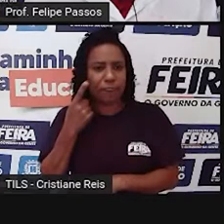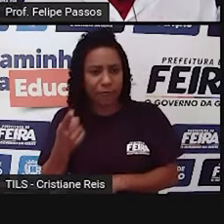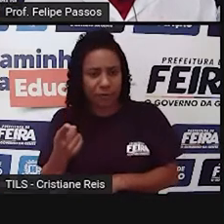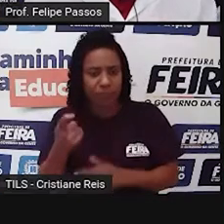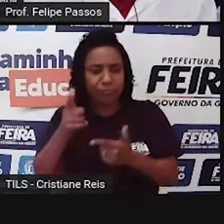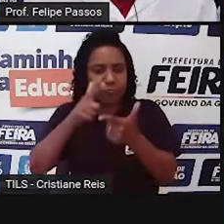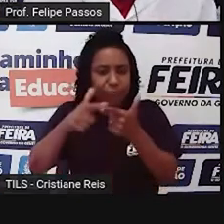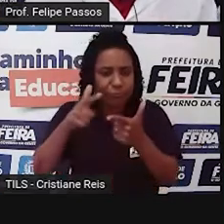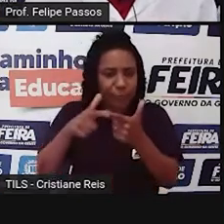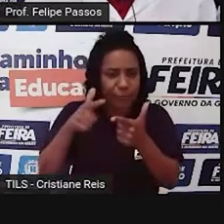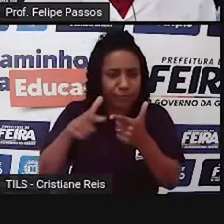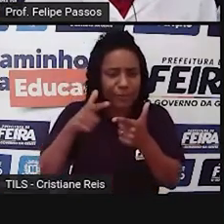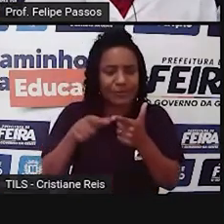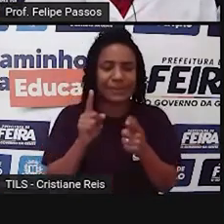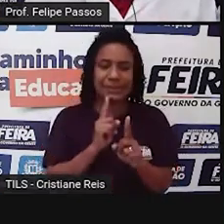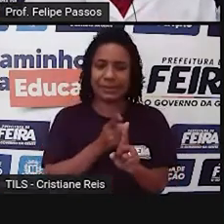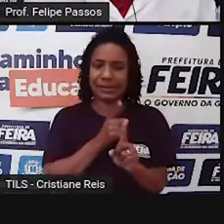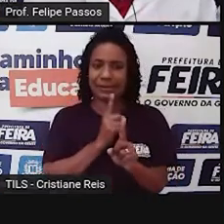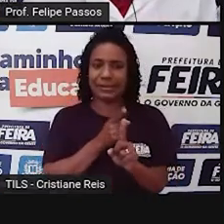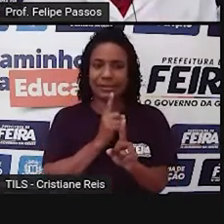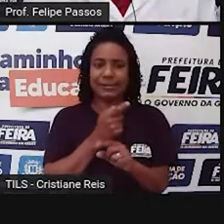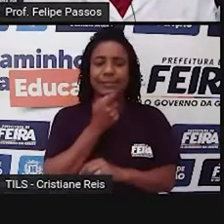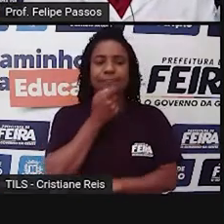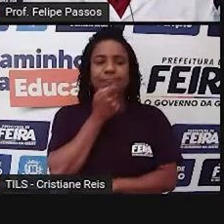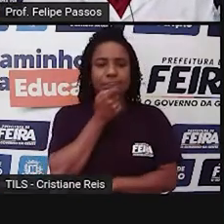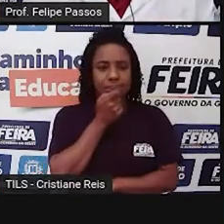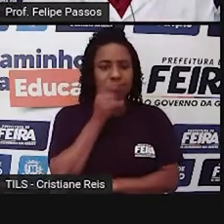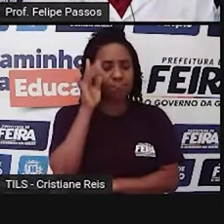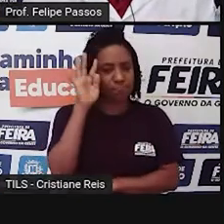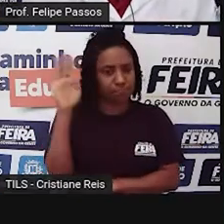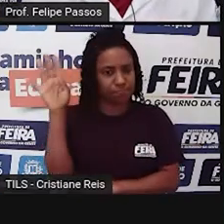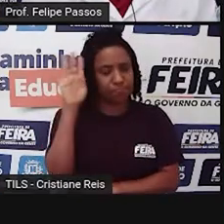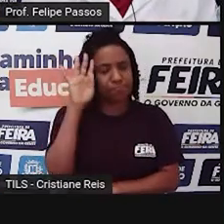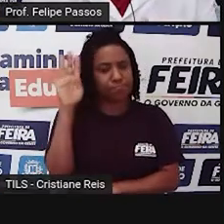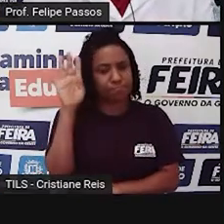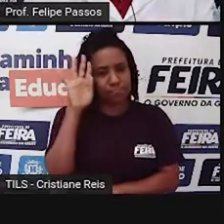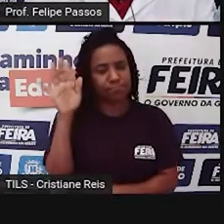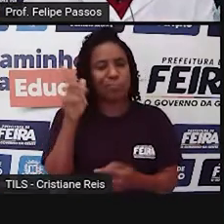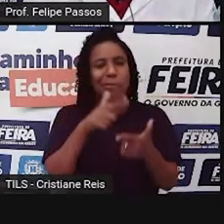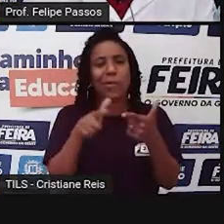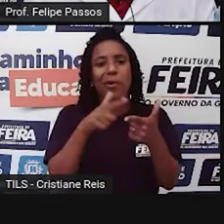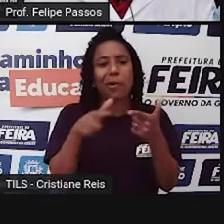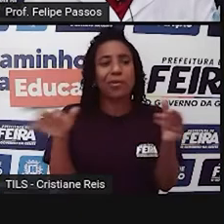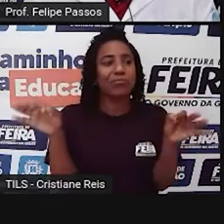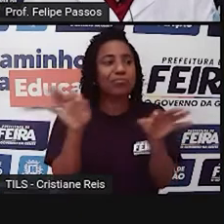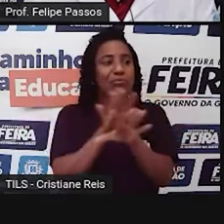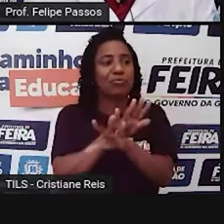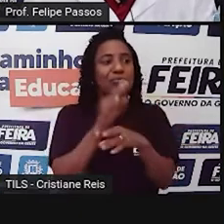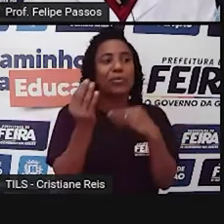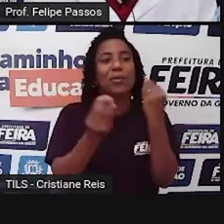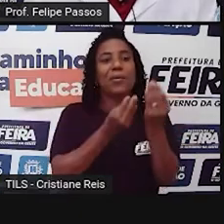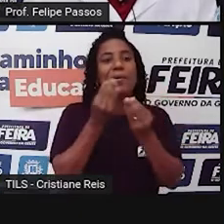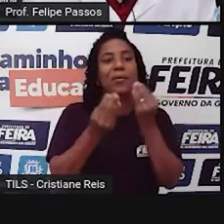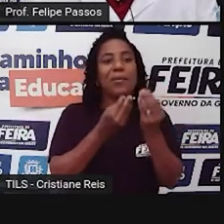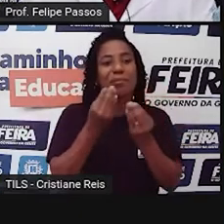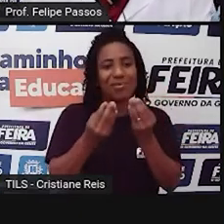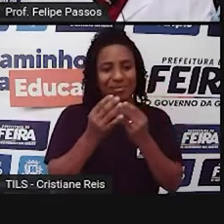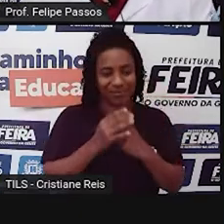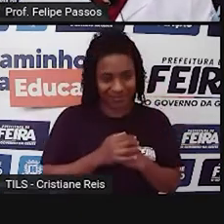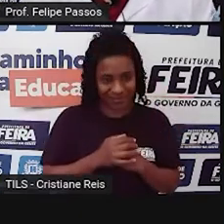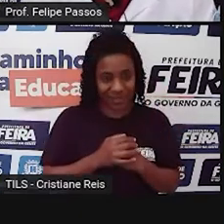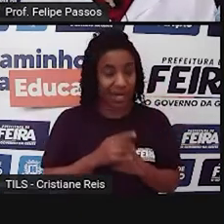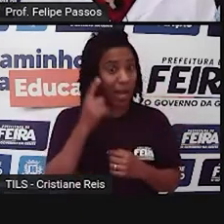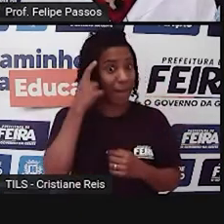ele pensa, ele reflete sobre uma forma de resolver esse problema, uma técnica de resolver esse problema e daí